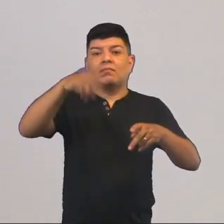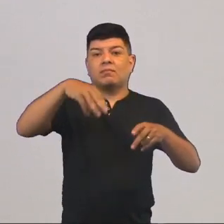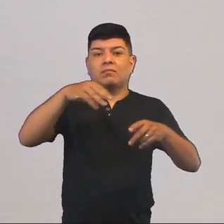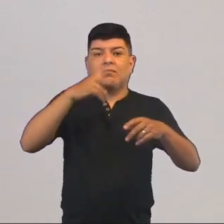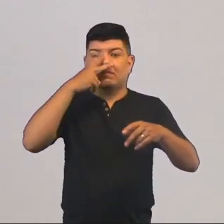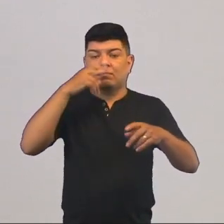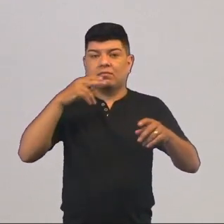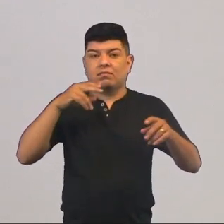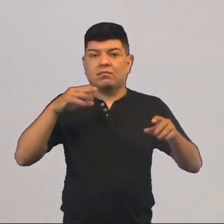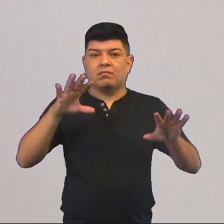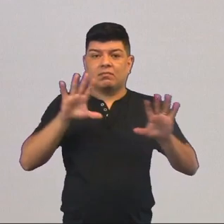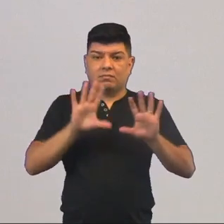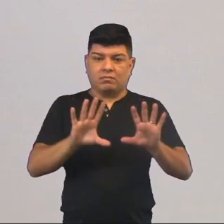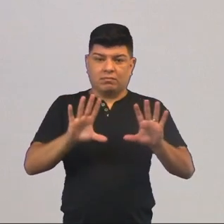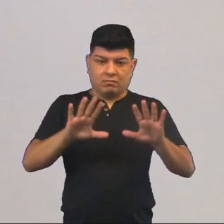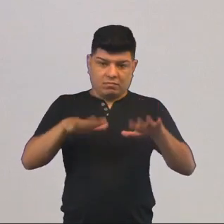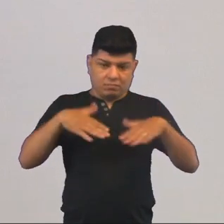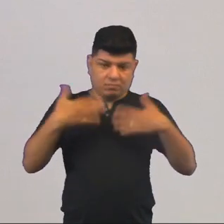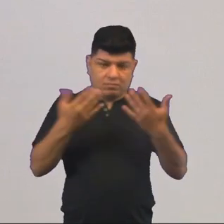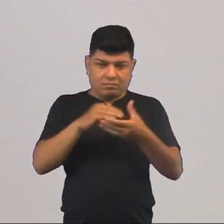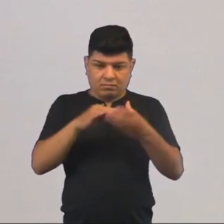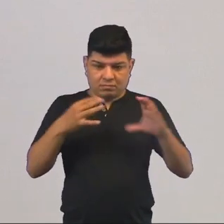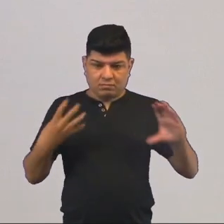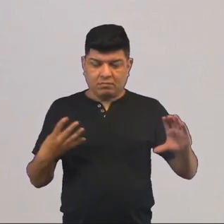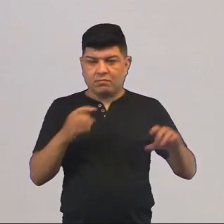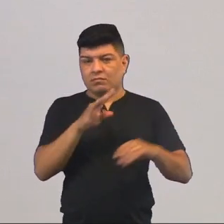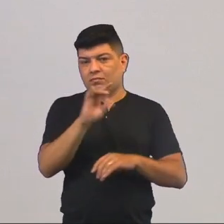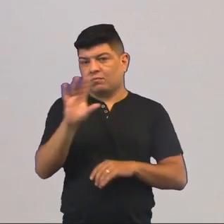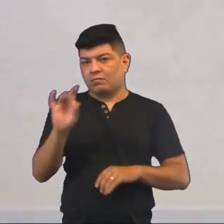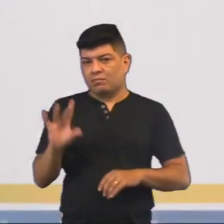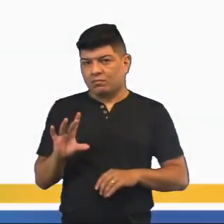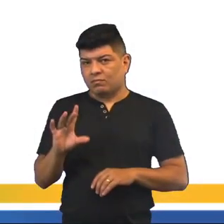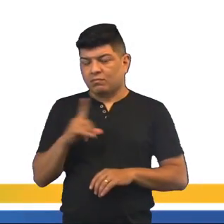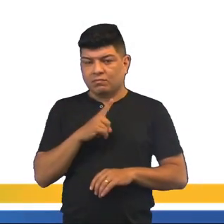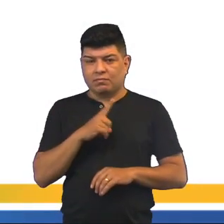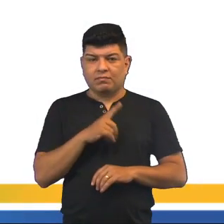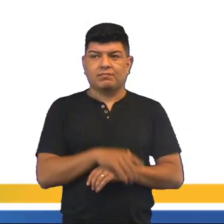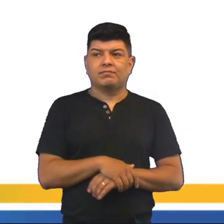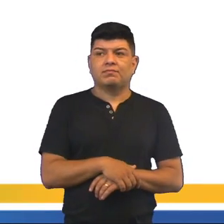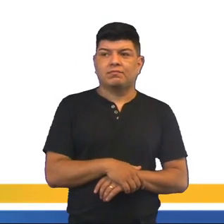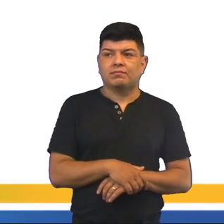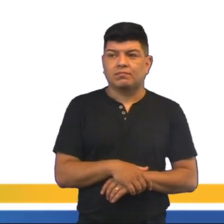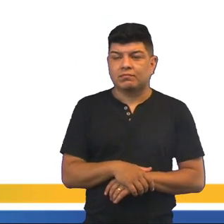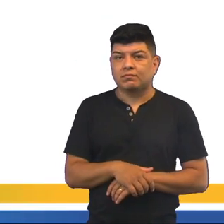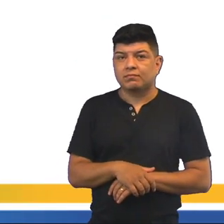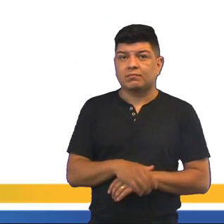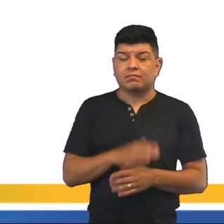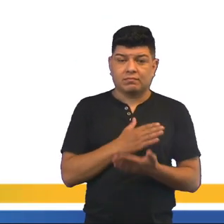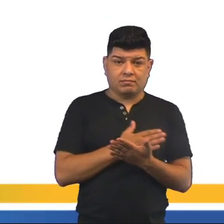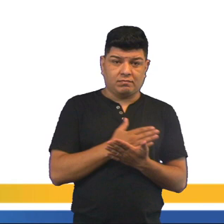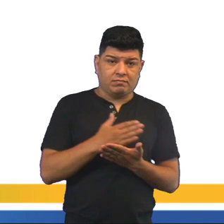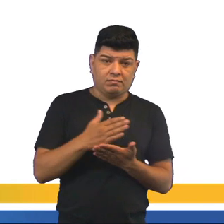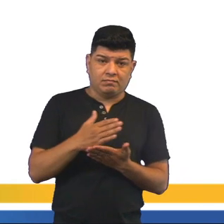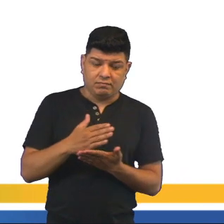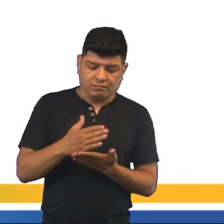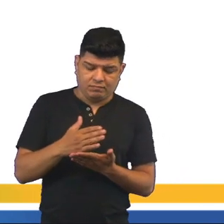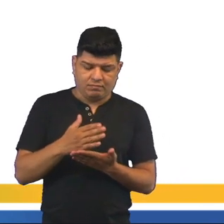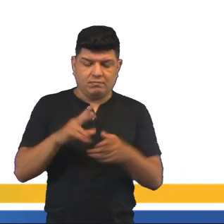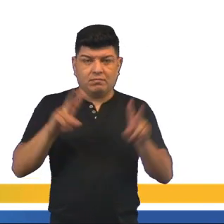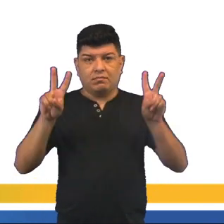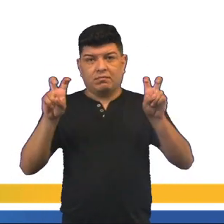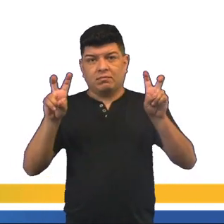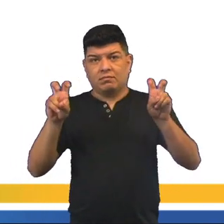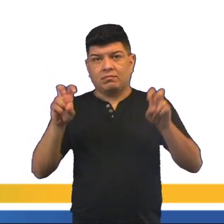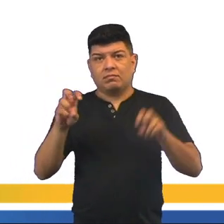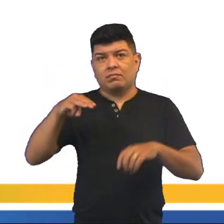defende cada teoria? E qual a característica de cada uma dessas teorias? Nós vamos começar aí com a teoria